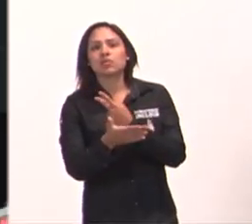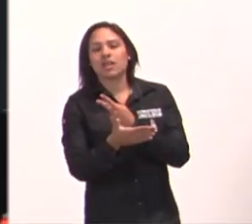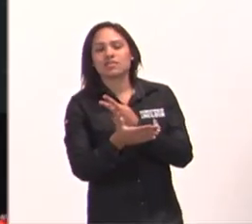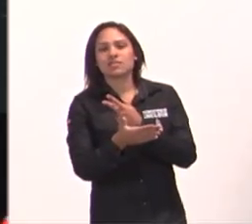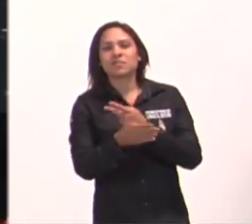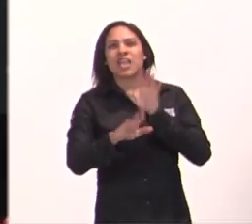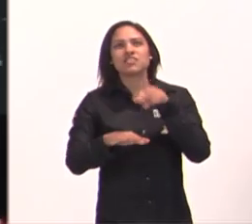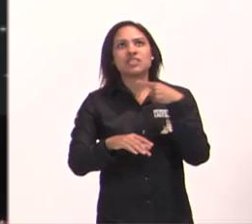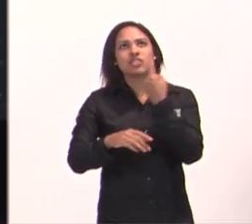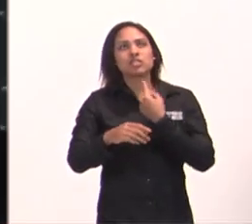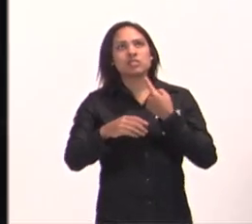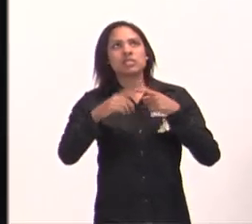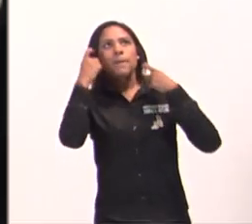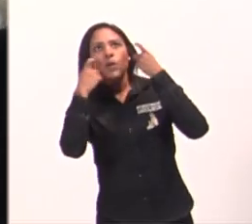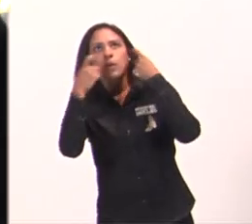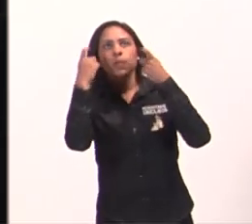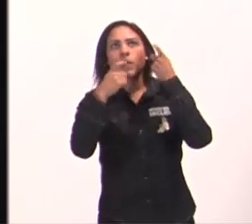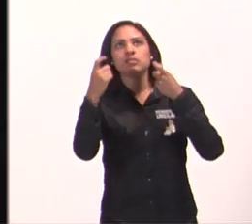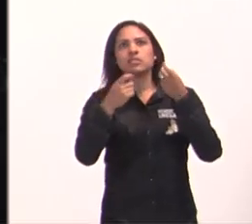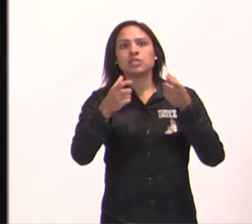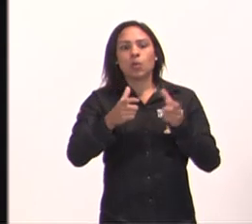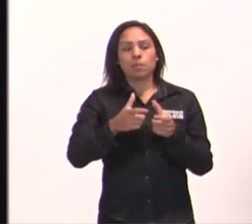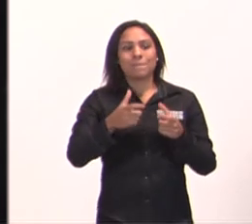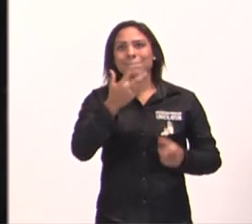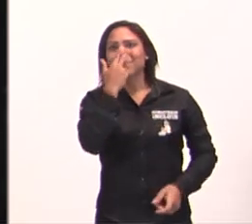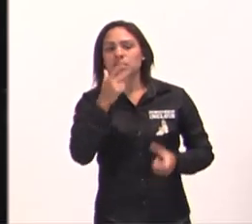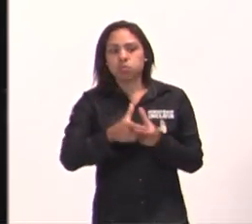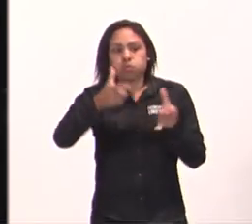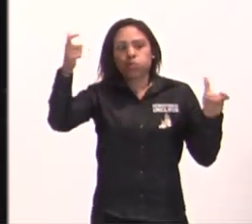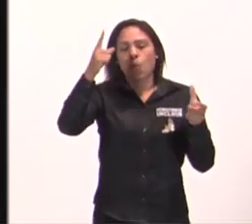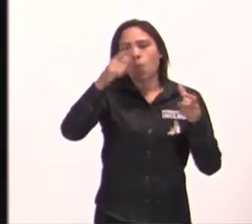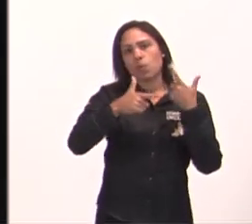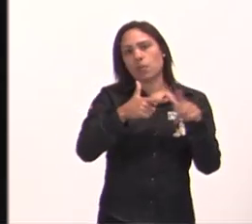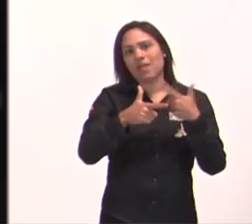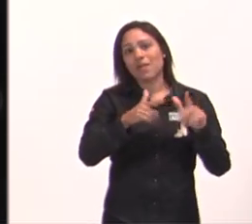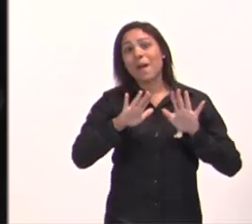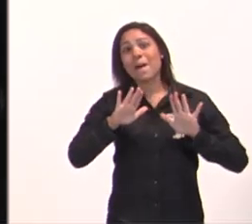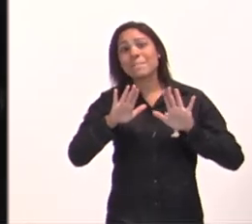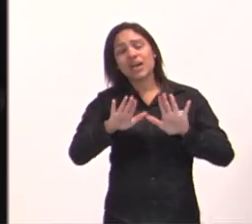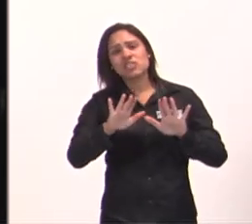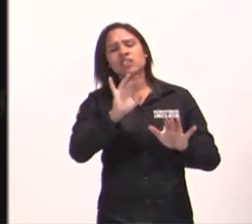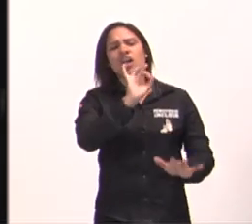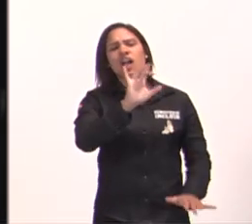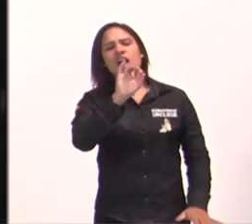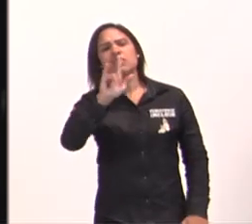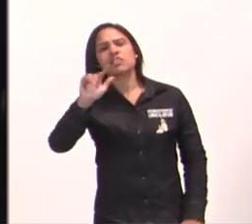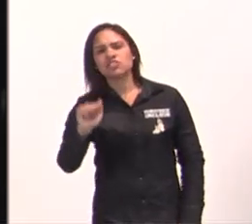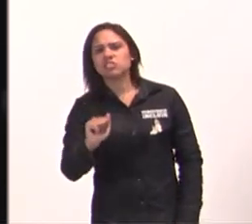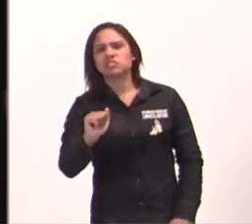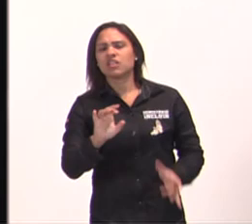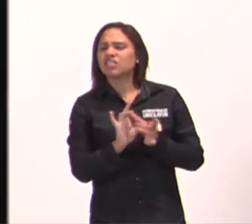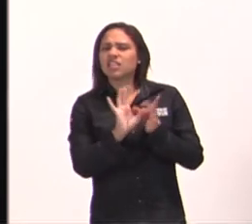descansa no Senhor, faz que nem o solista, Deus é o meu refúgio, fortaleza, é o meu socorro, bem presente,